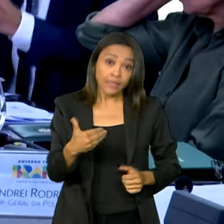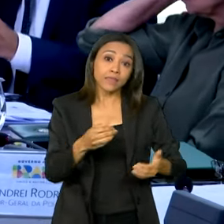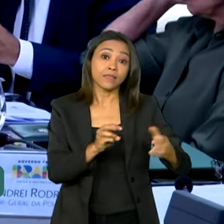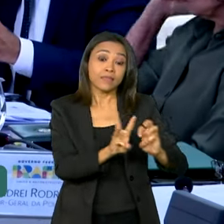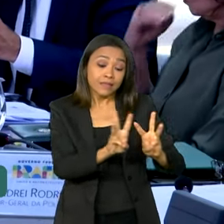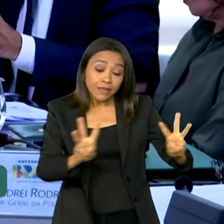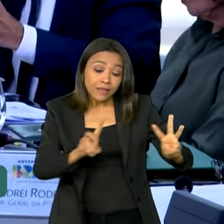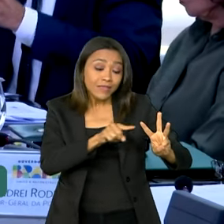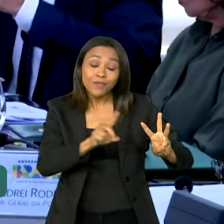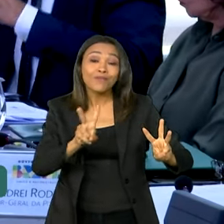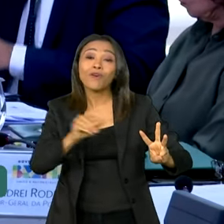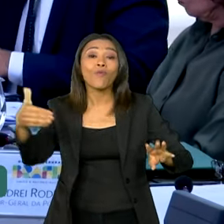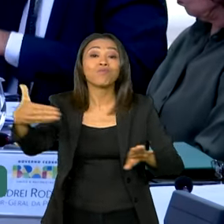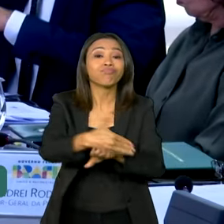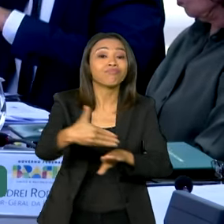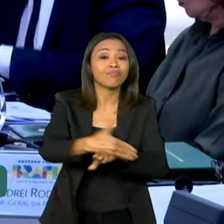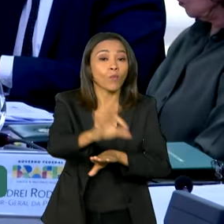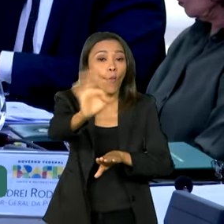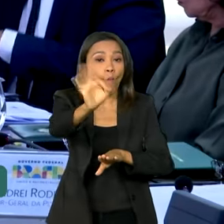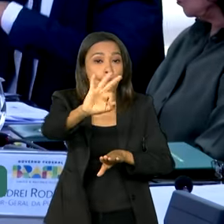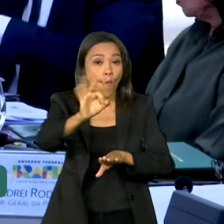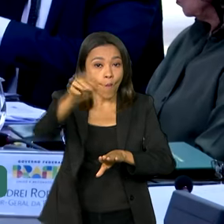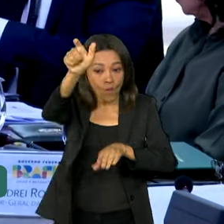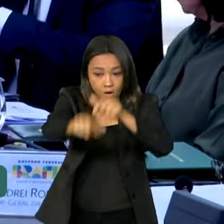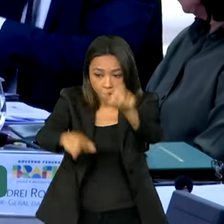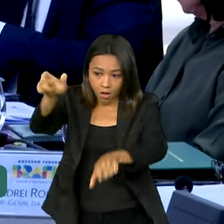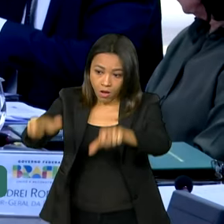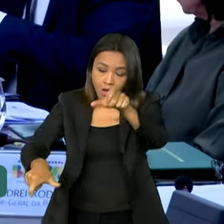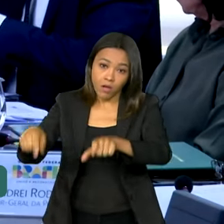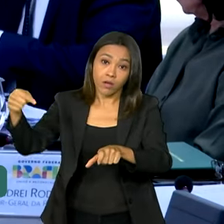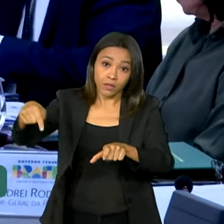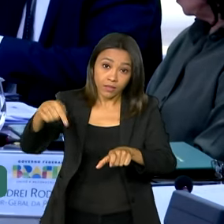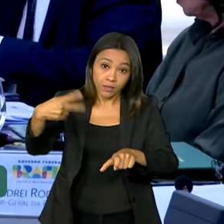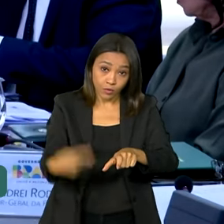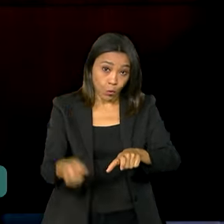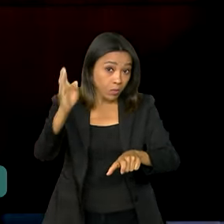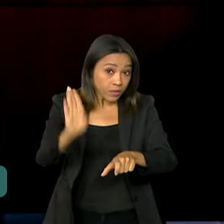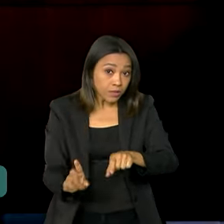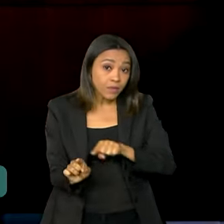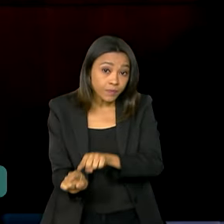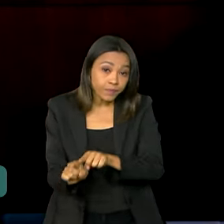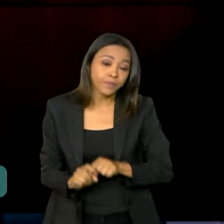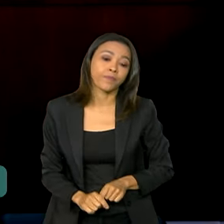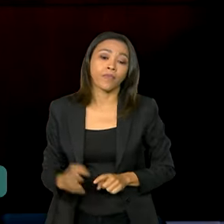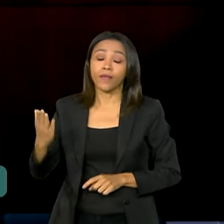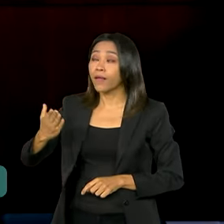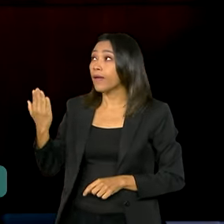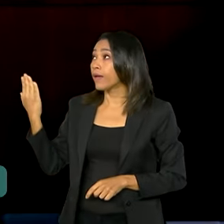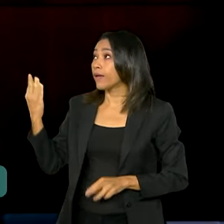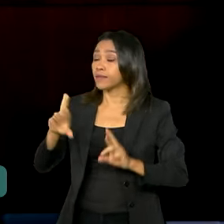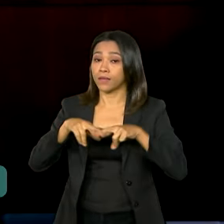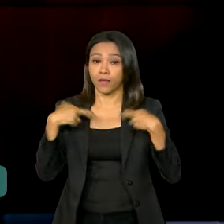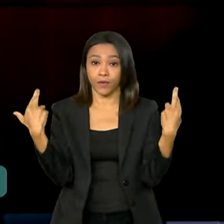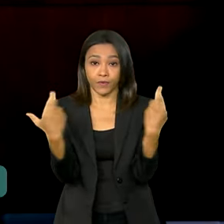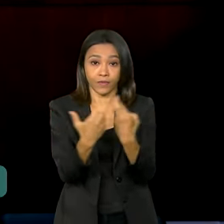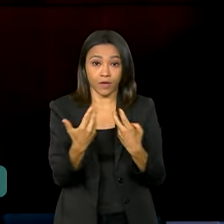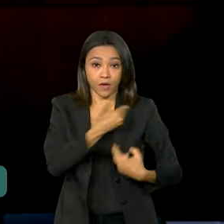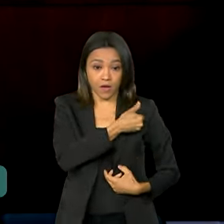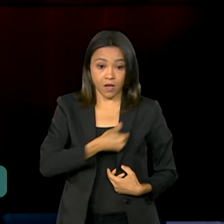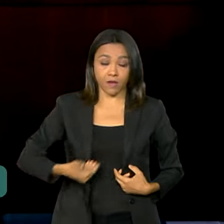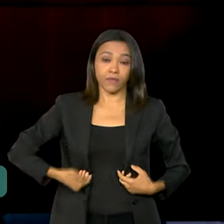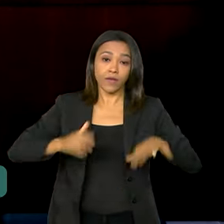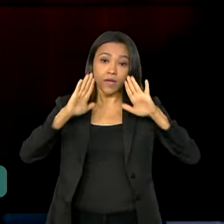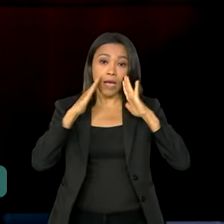inacessíveis ao cidadão que está no território nacional. A reunião serviu para o governo apresentar